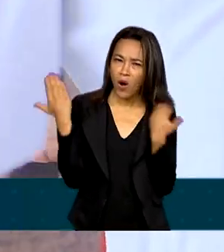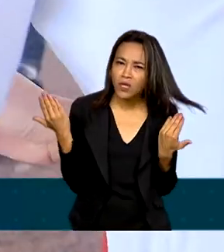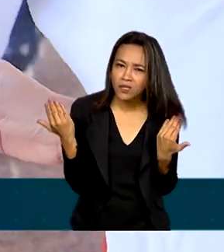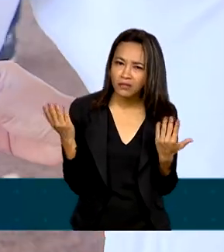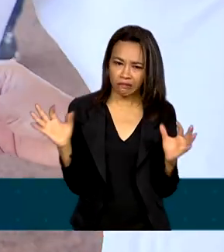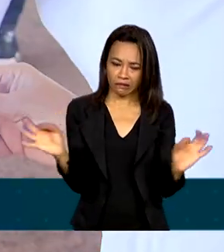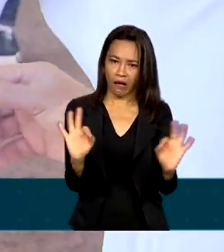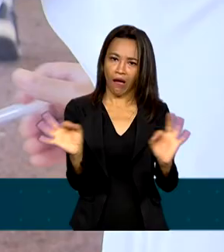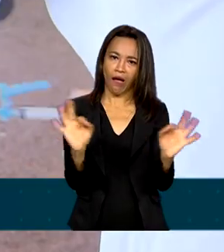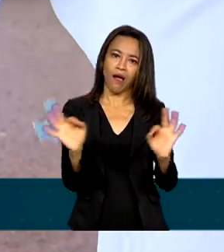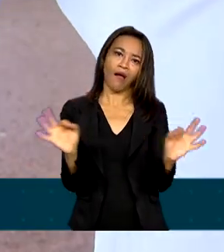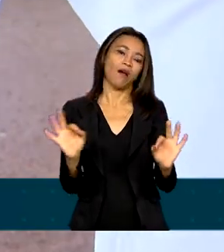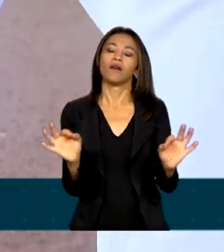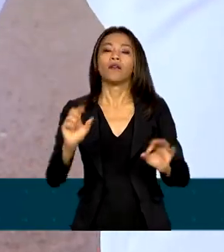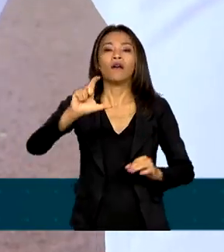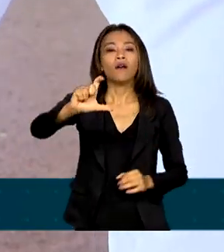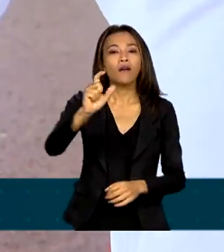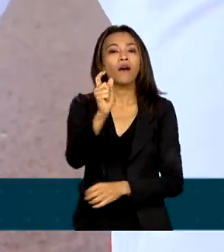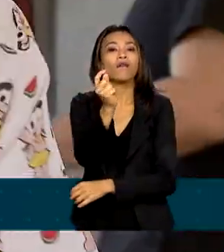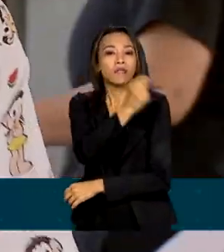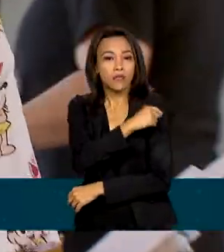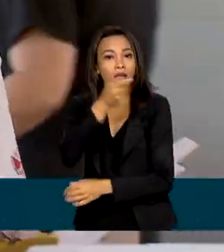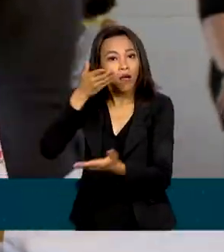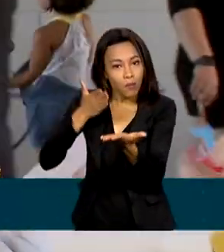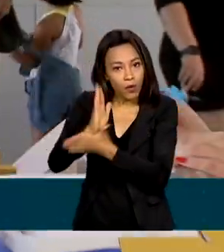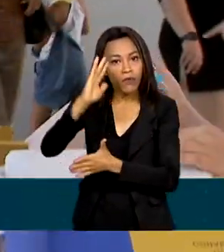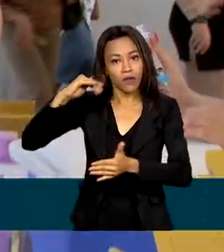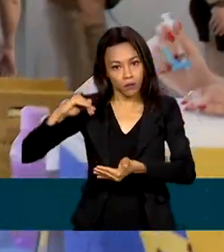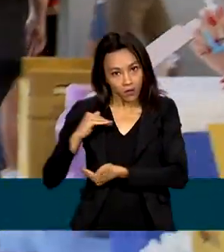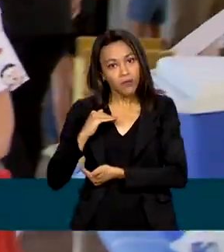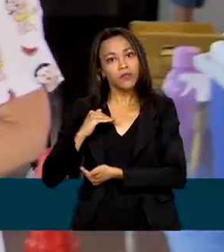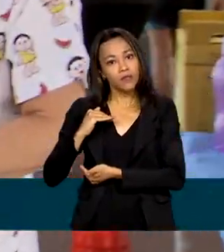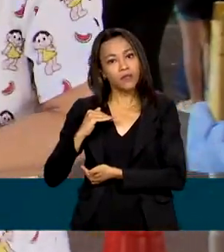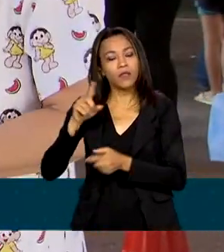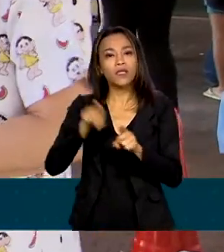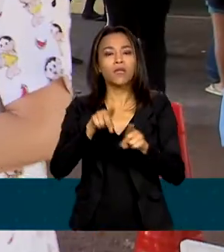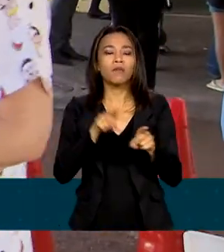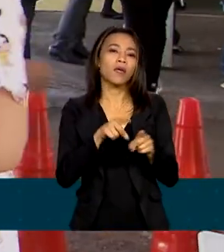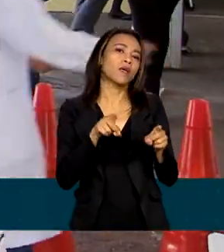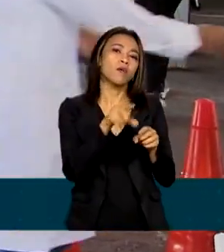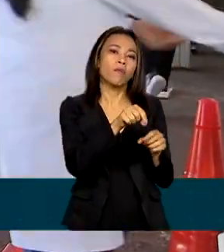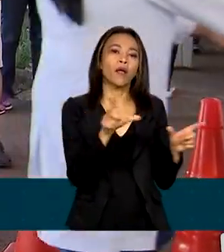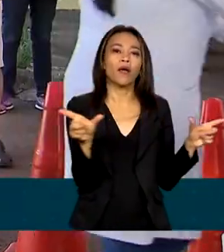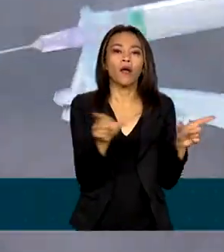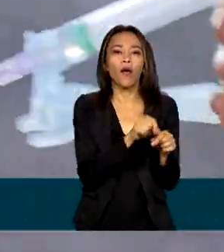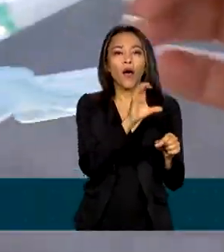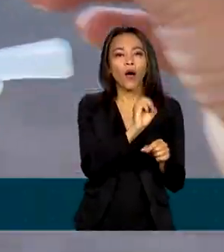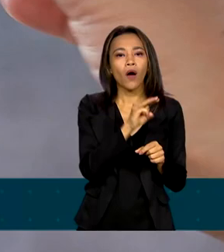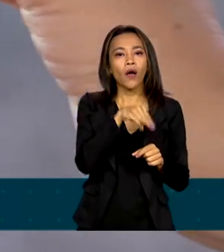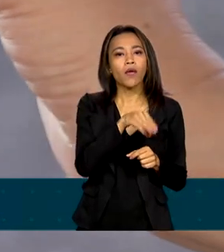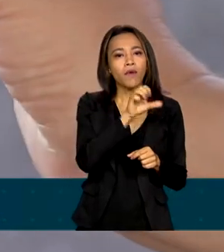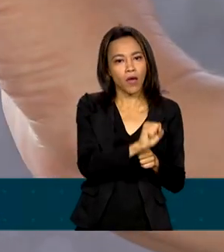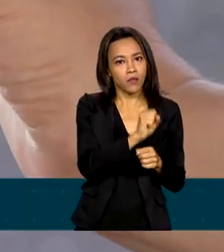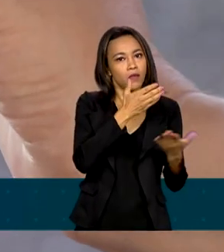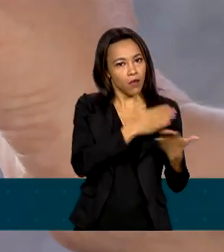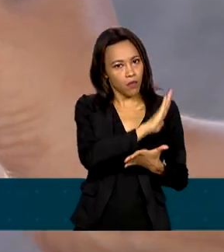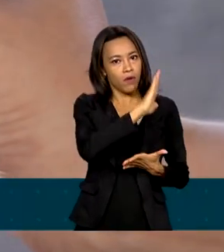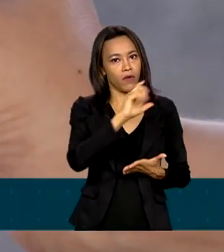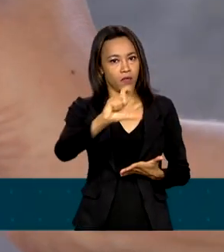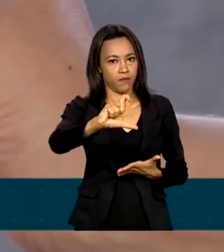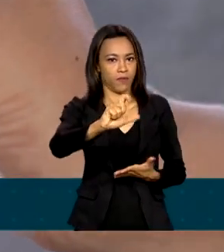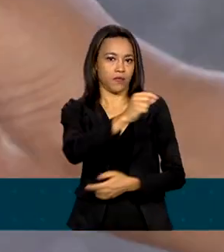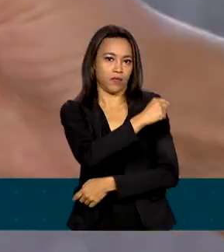As vacinas são aprovadas pela Anvisa e pela Organização Mundial de Saúde. As reações ao imunizante, quando